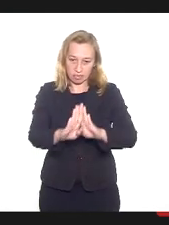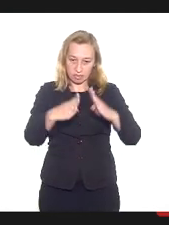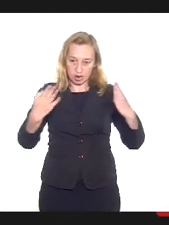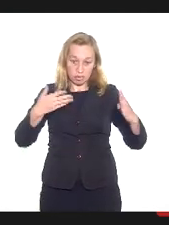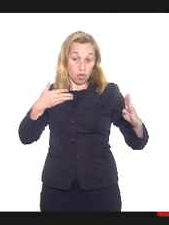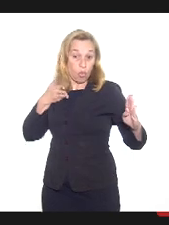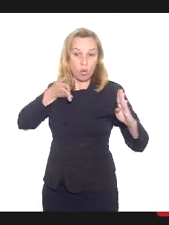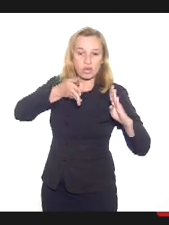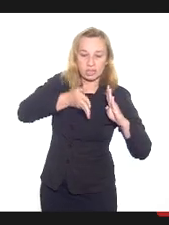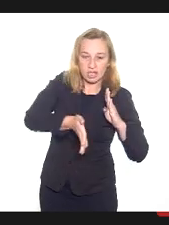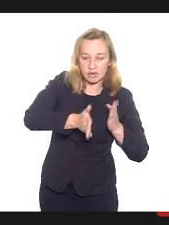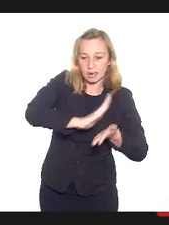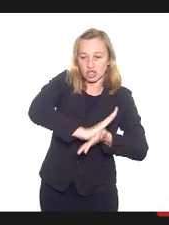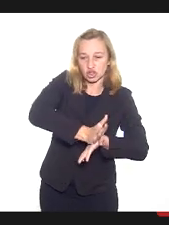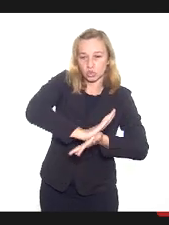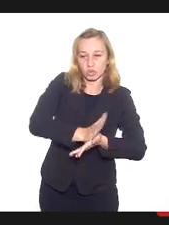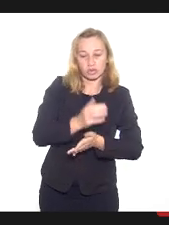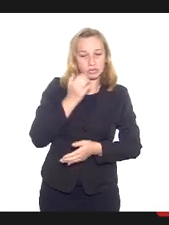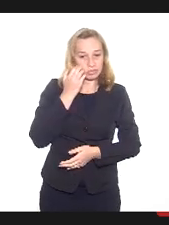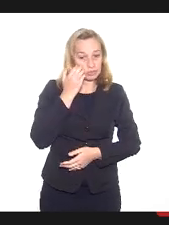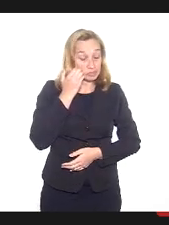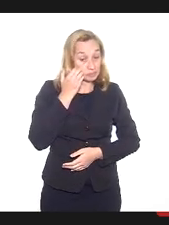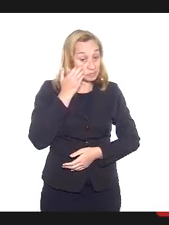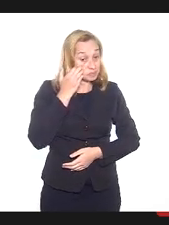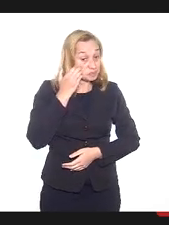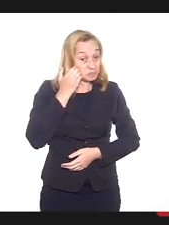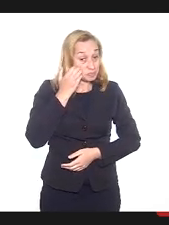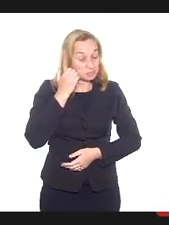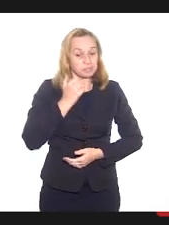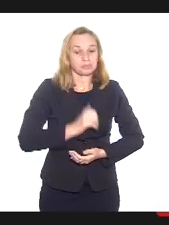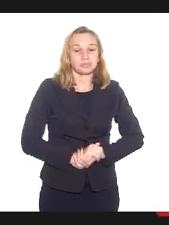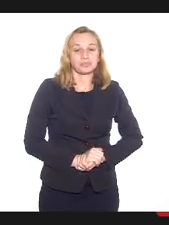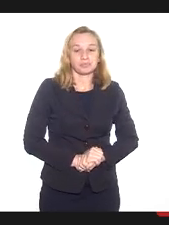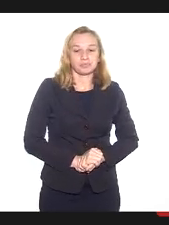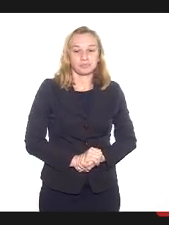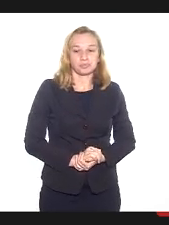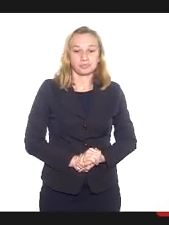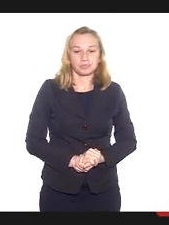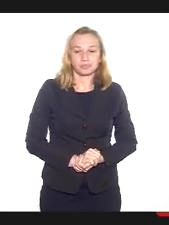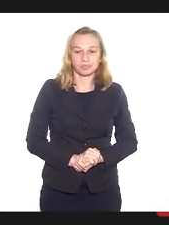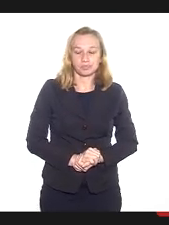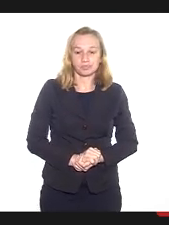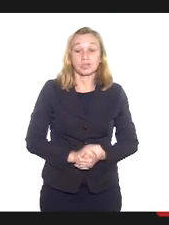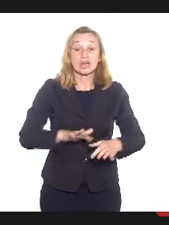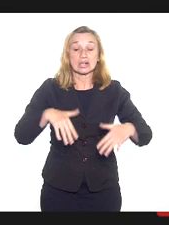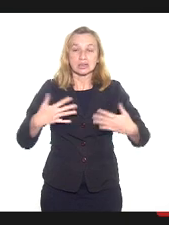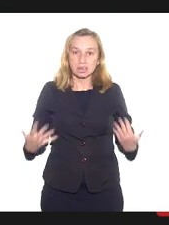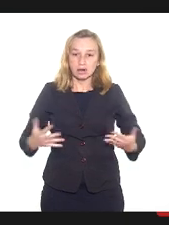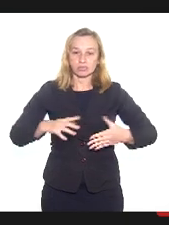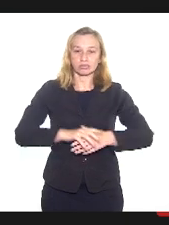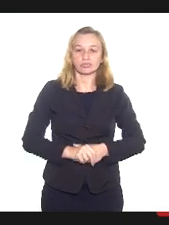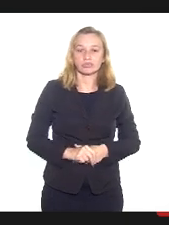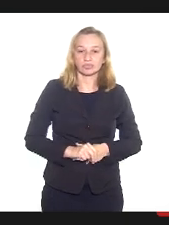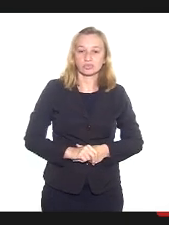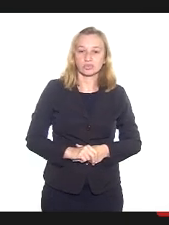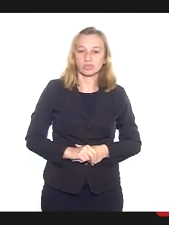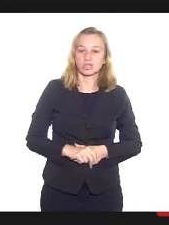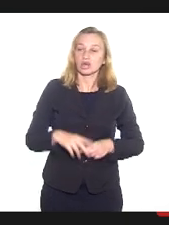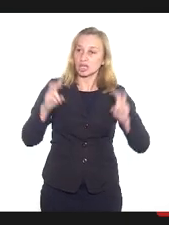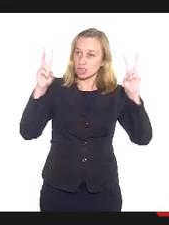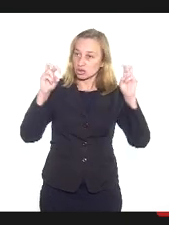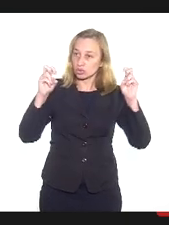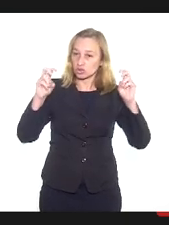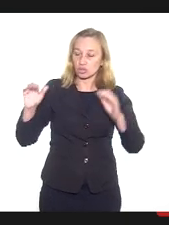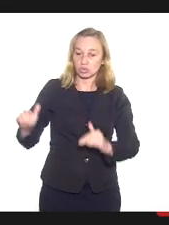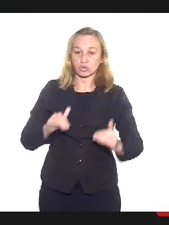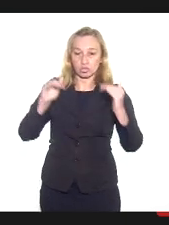ele, para acolhê-lo. E a resposta dele foi essa. Então, veja, e no caso, esse caso chegou ao Supremo